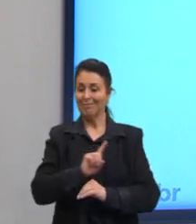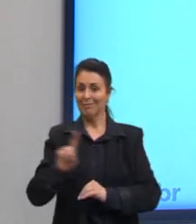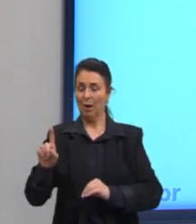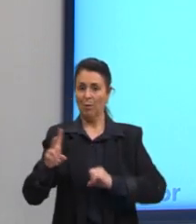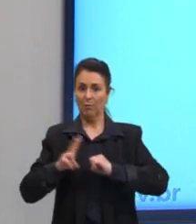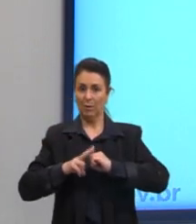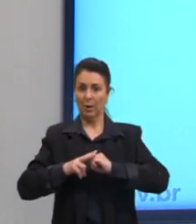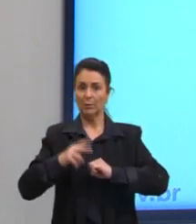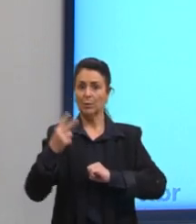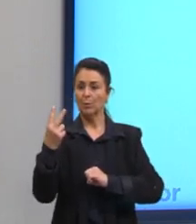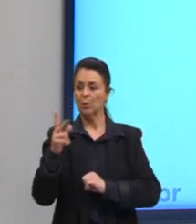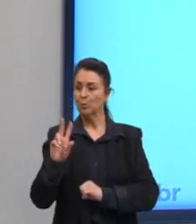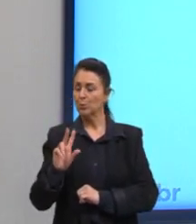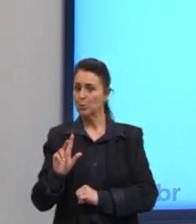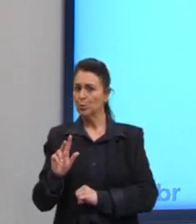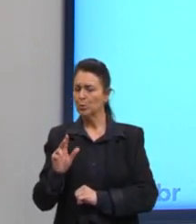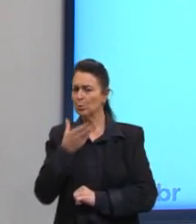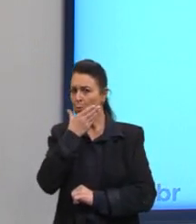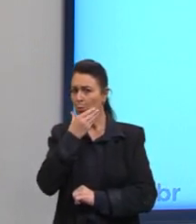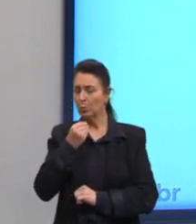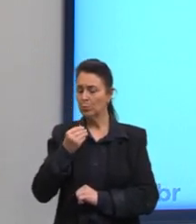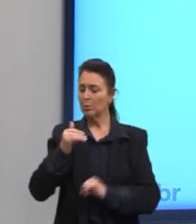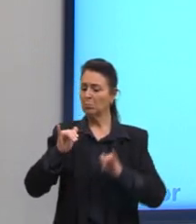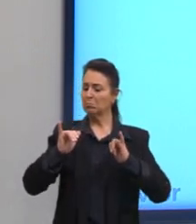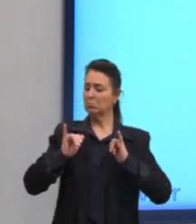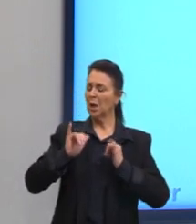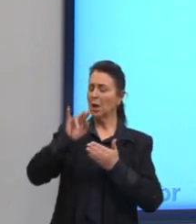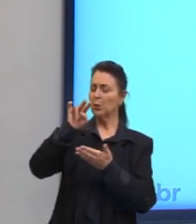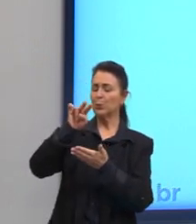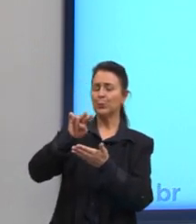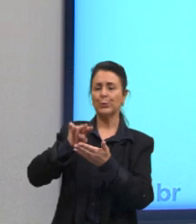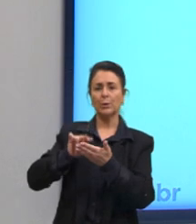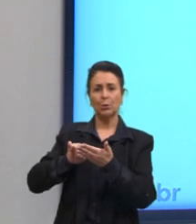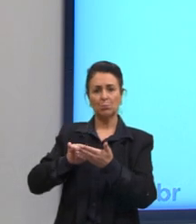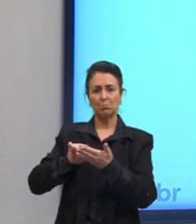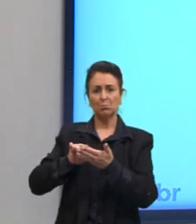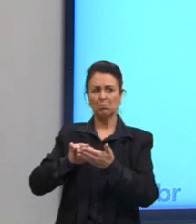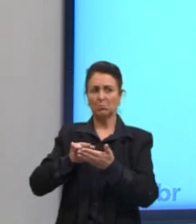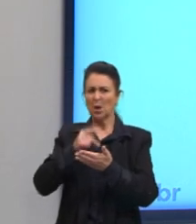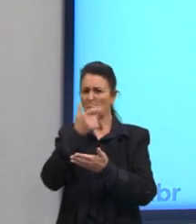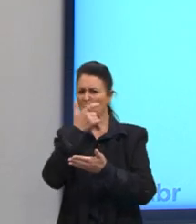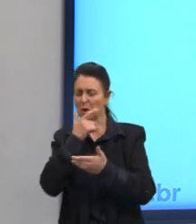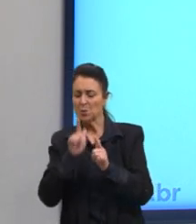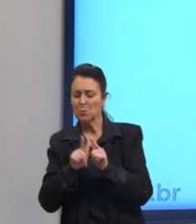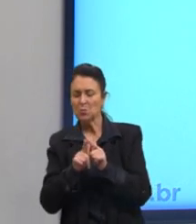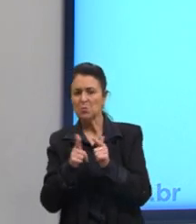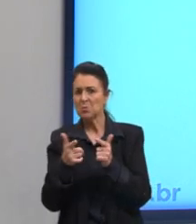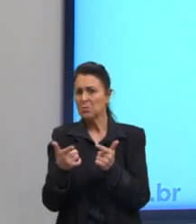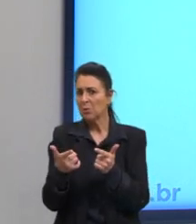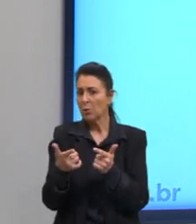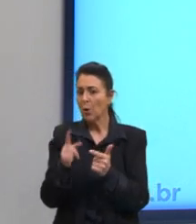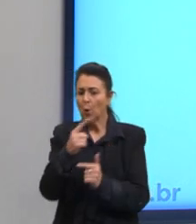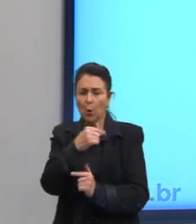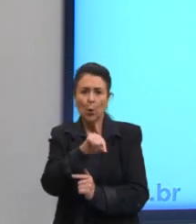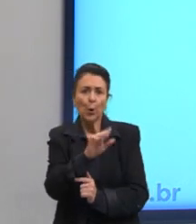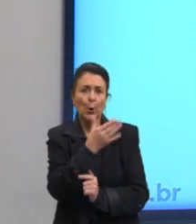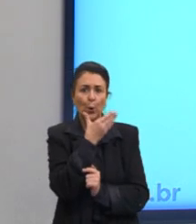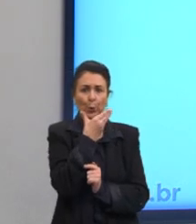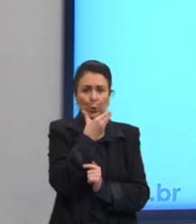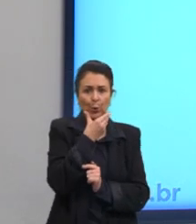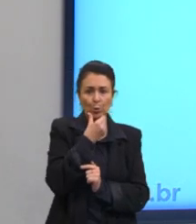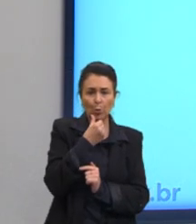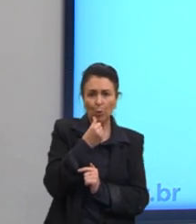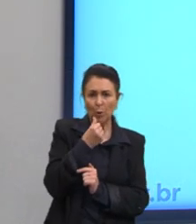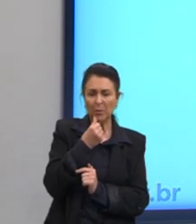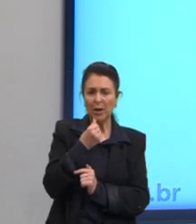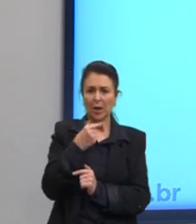Nós temos dois homens, um está descansado, lendo, acredito que um jornal, enquanto o outro está